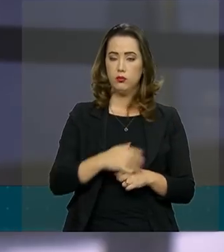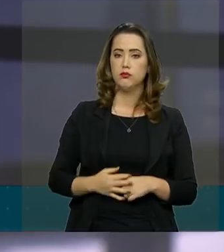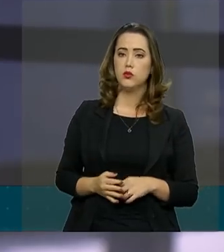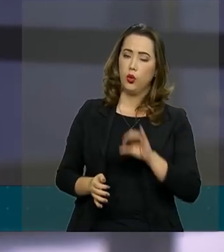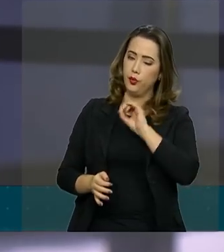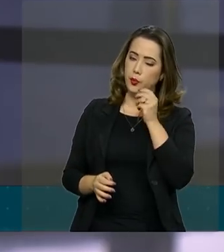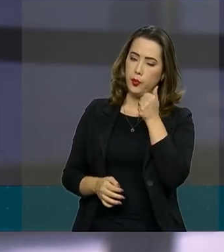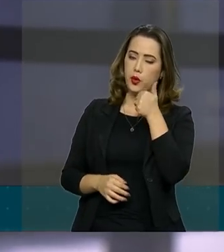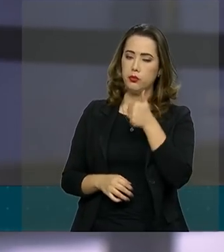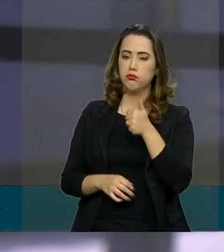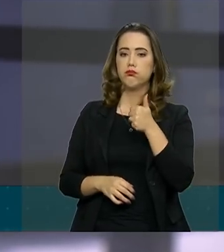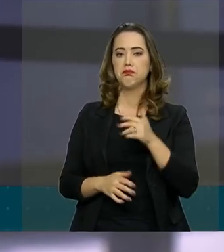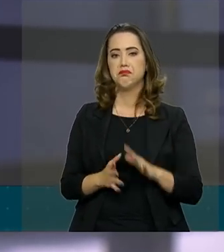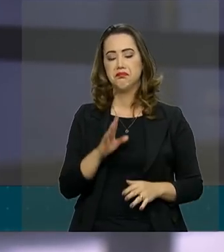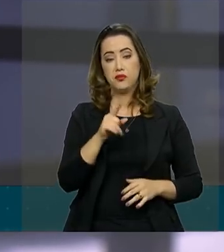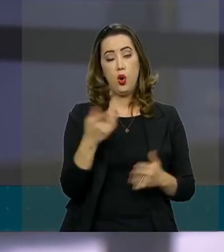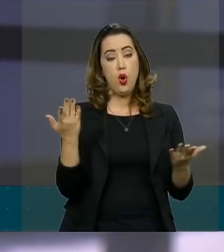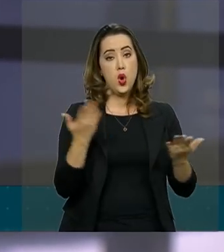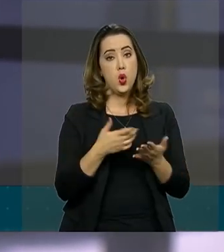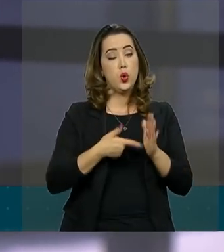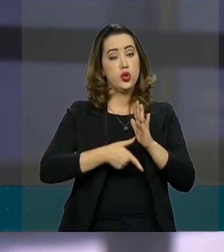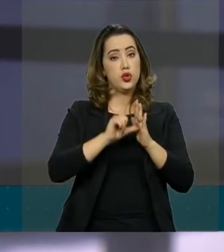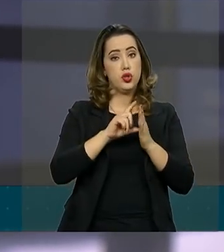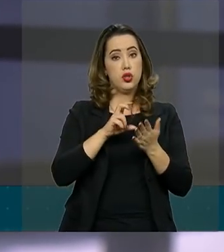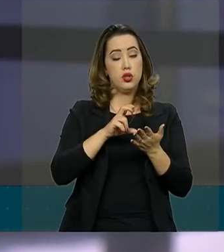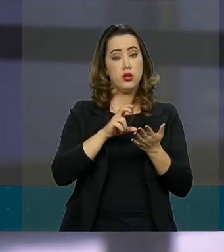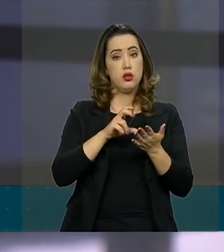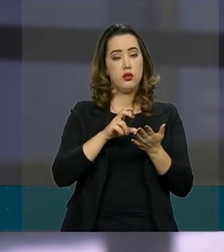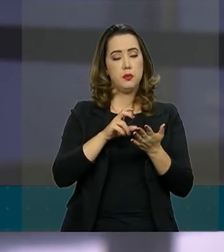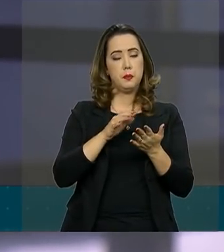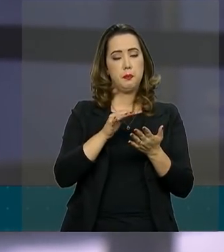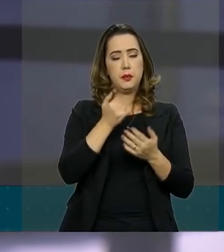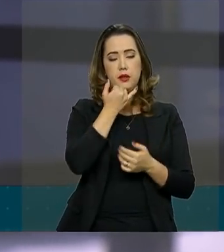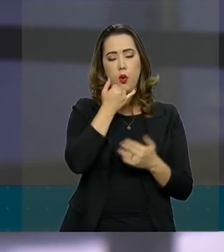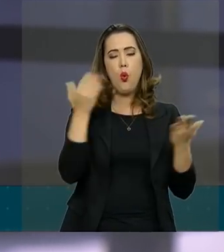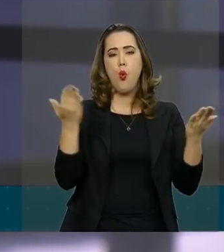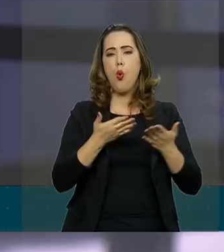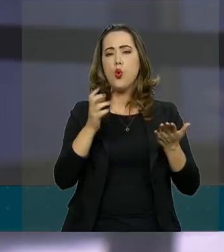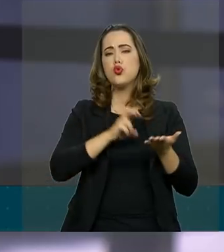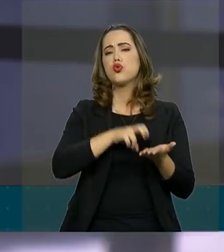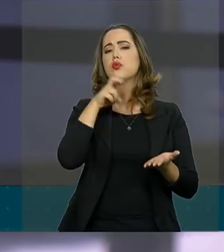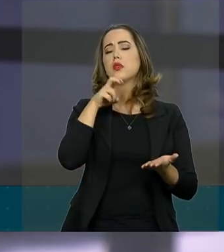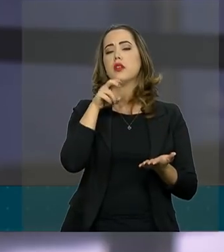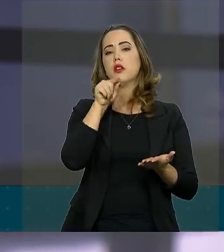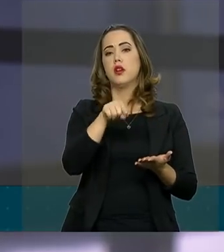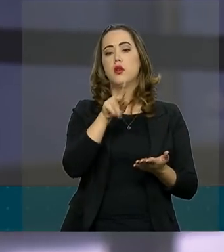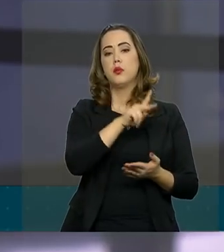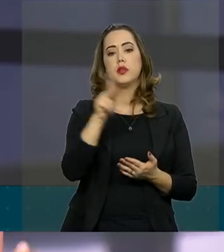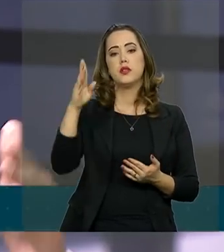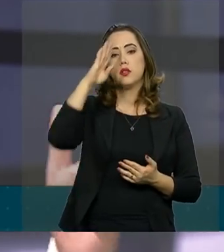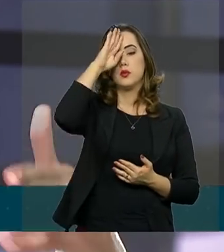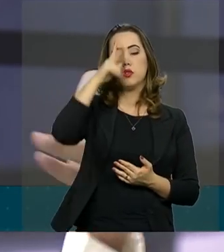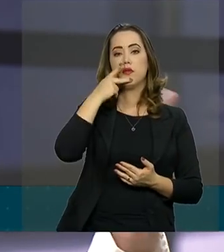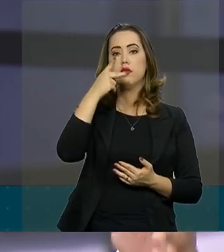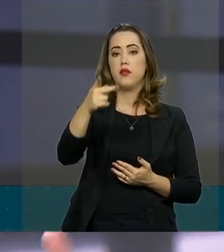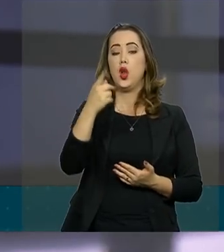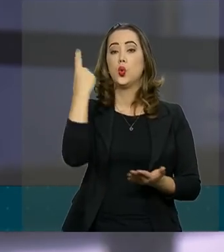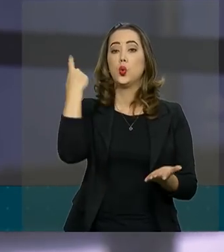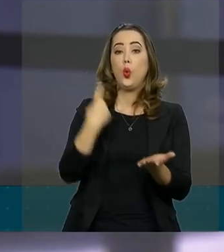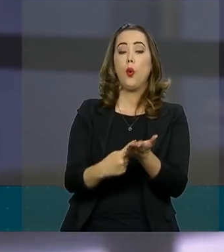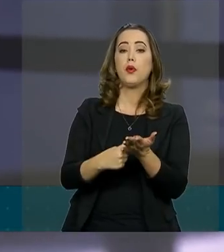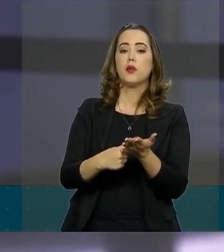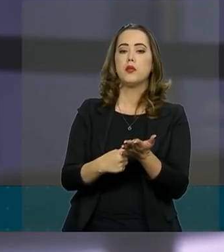cedo, na solenidade pela manhã, ele sinalizou, em relação àquele pacto